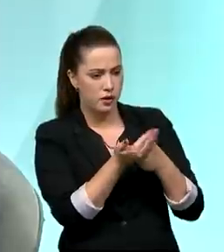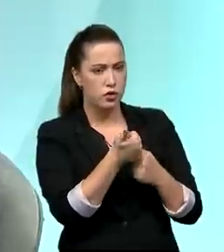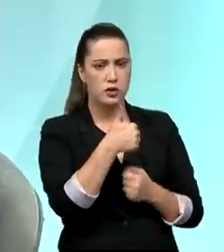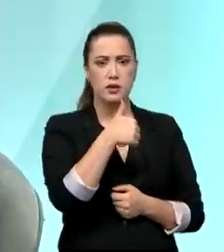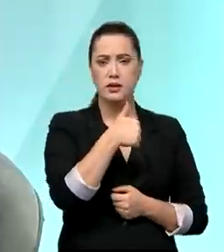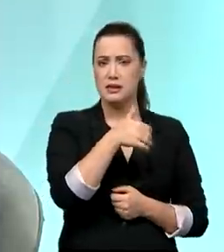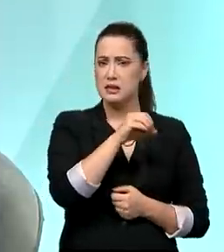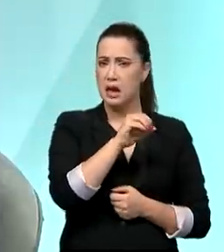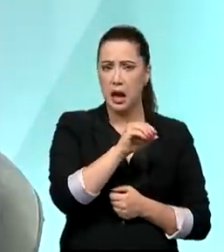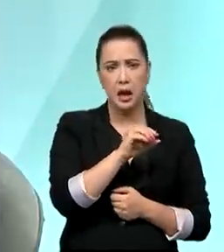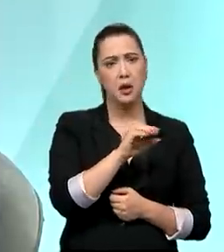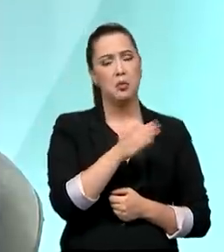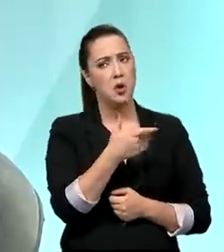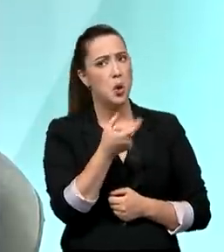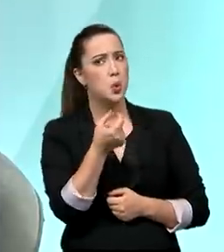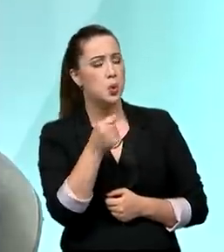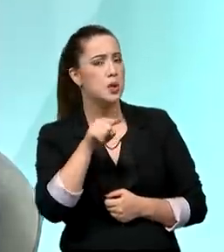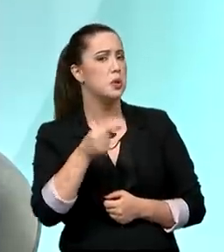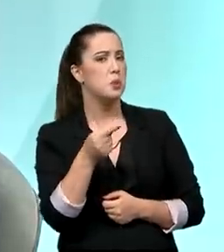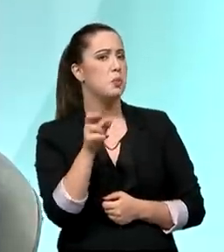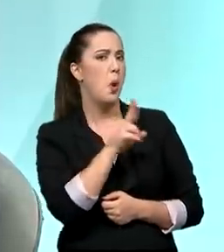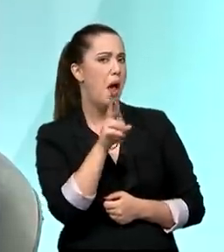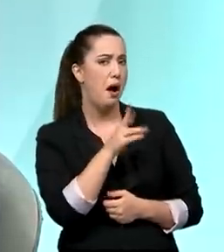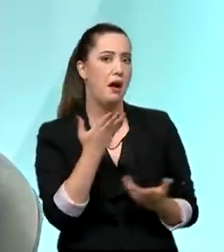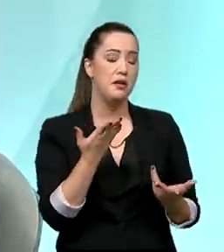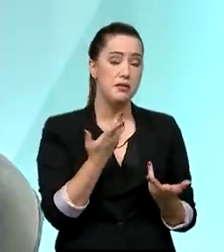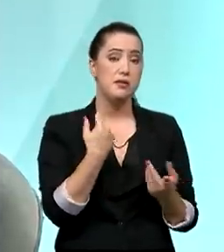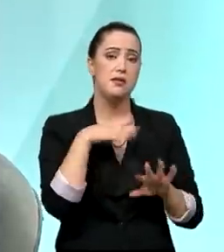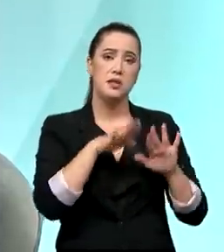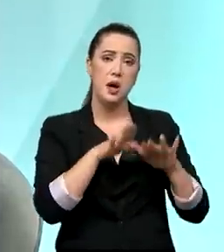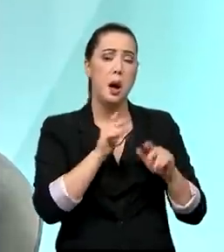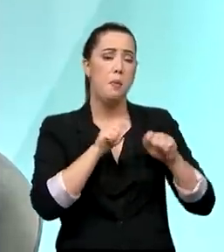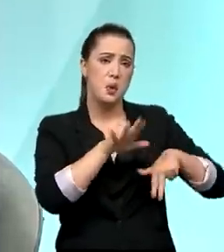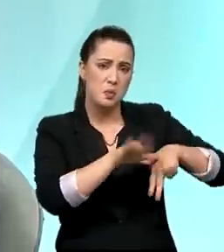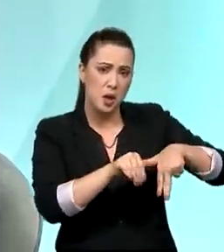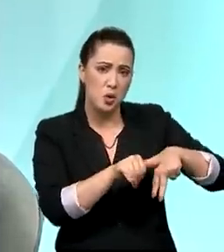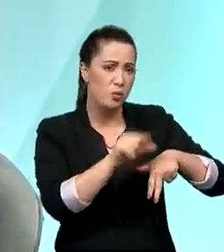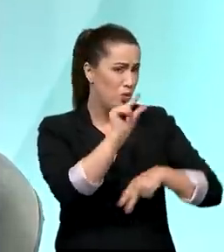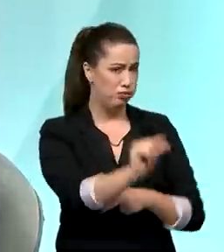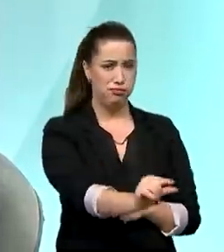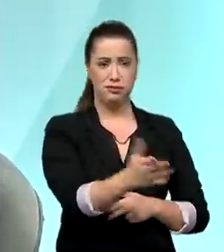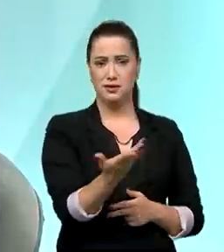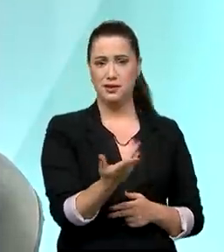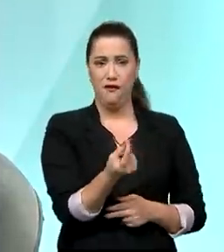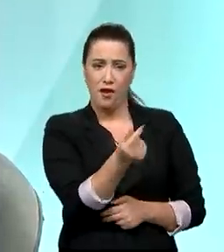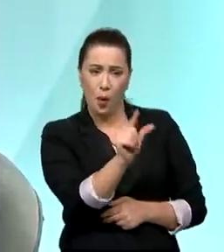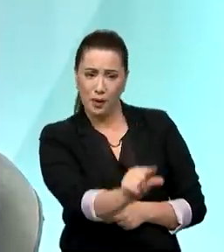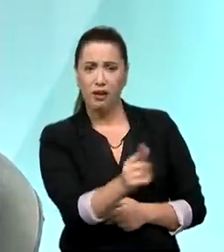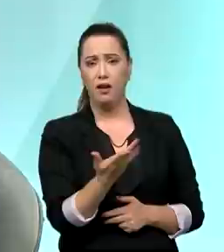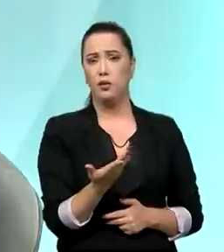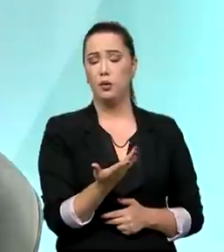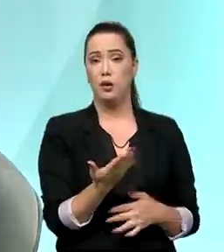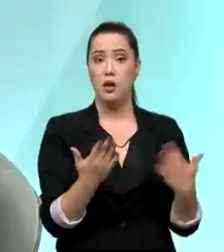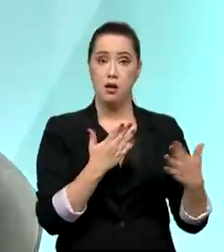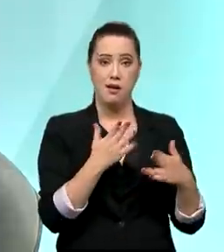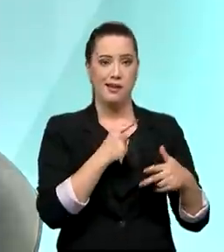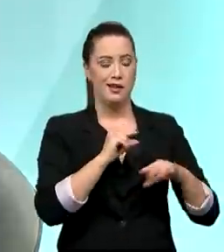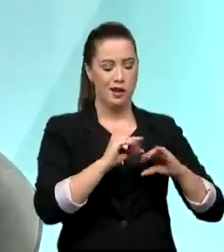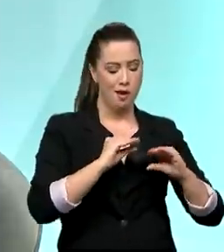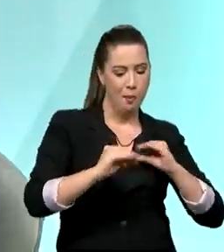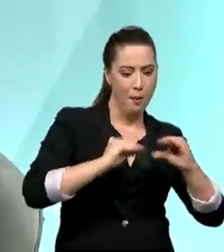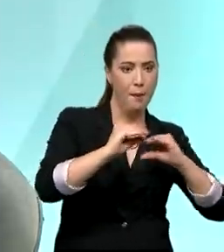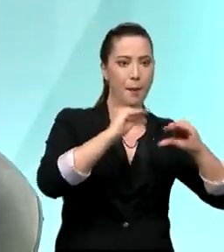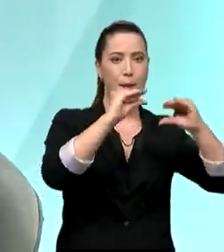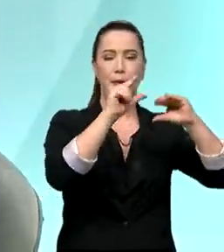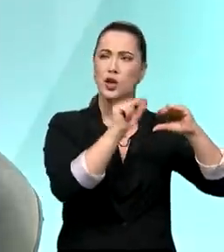200 mil, a própria possibilidade de um desvio é muito menor. Valor pequeno e diluído, ou seja,